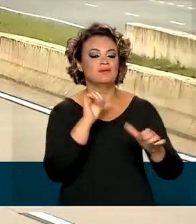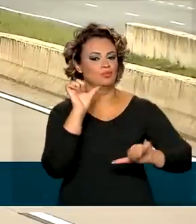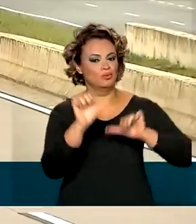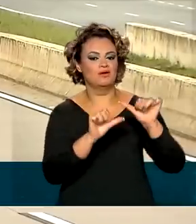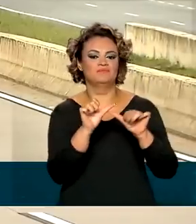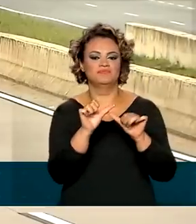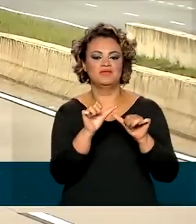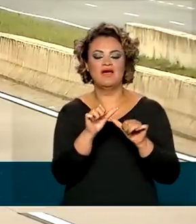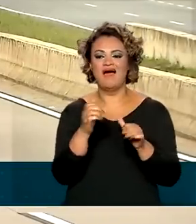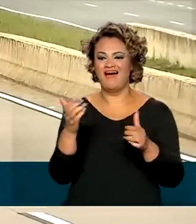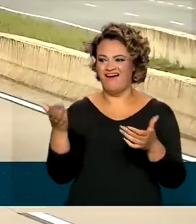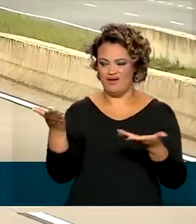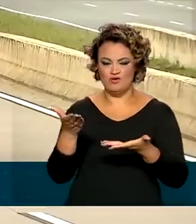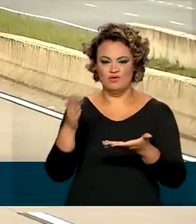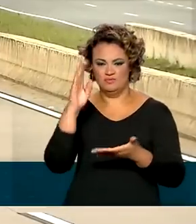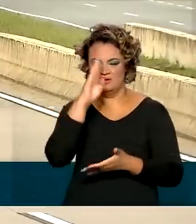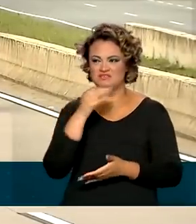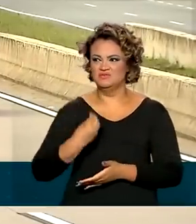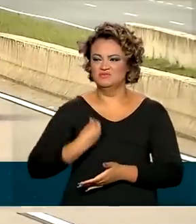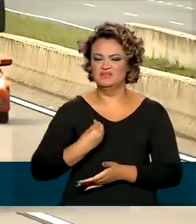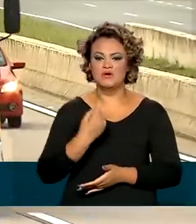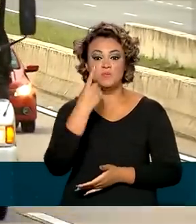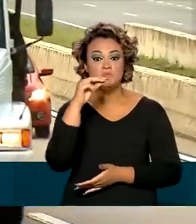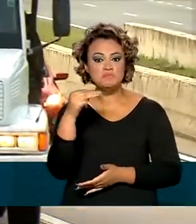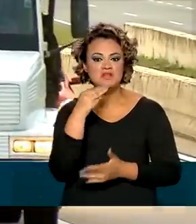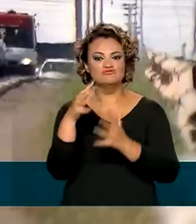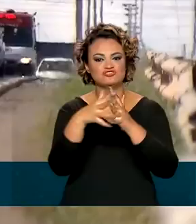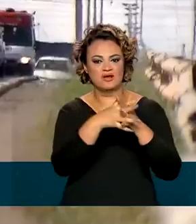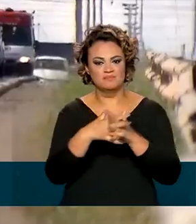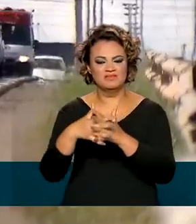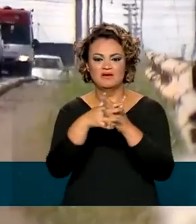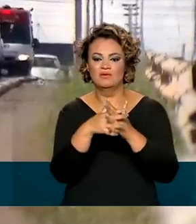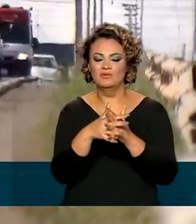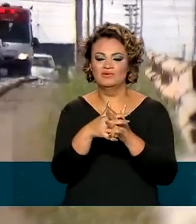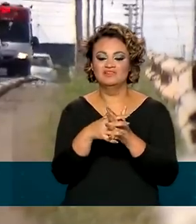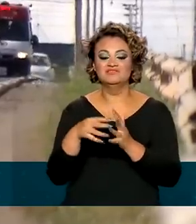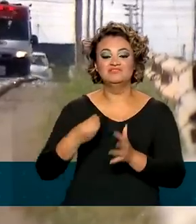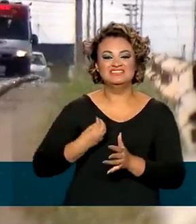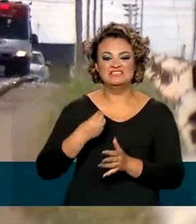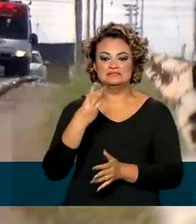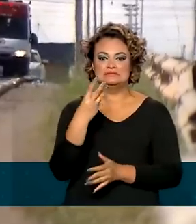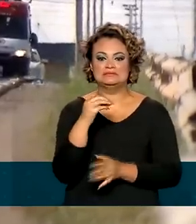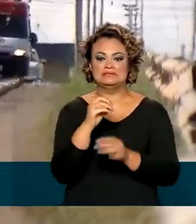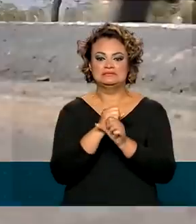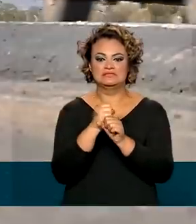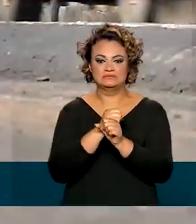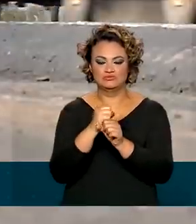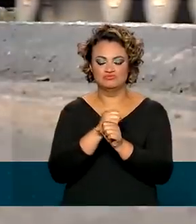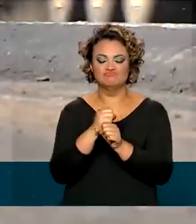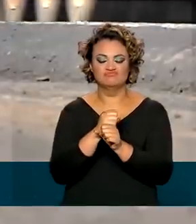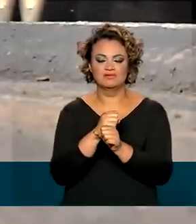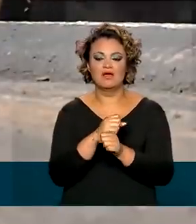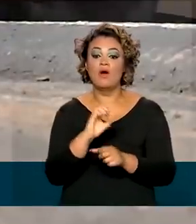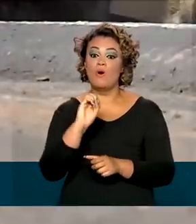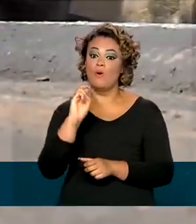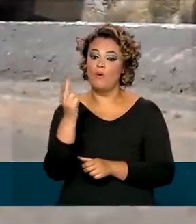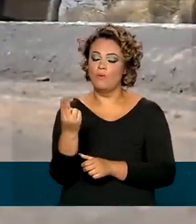quase um milhão de caminhões em circulação com mais de 30 anos. E no caso dos veículos mais leves,